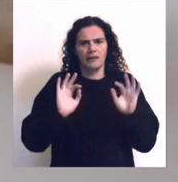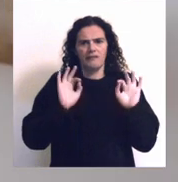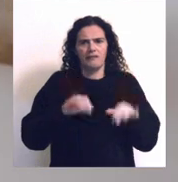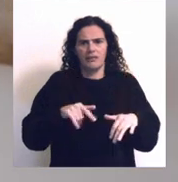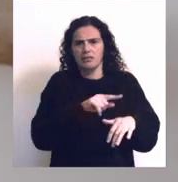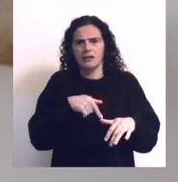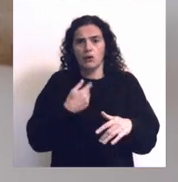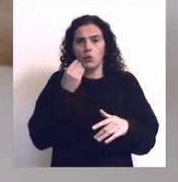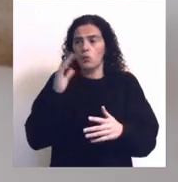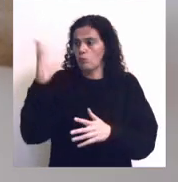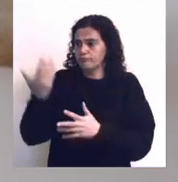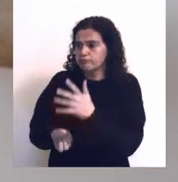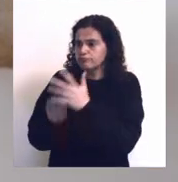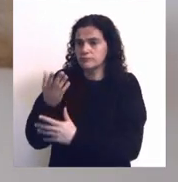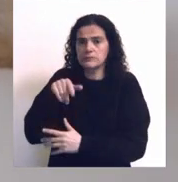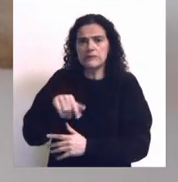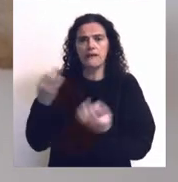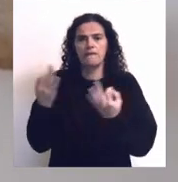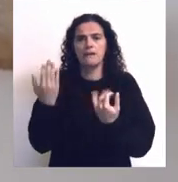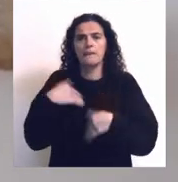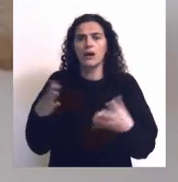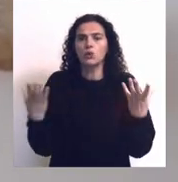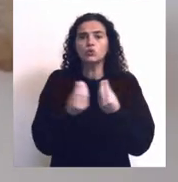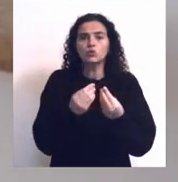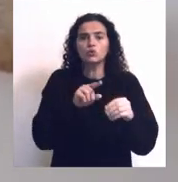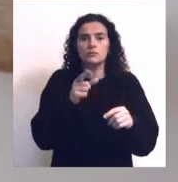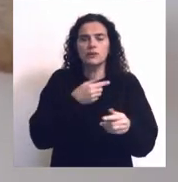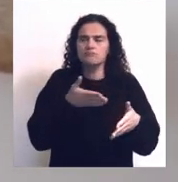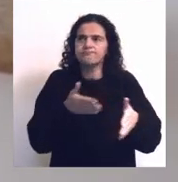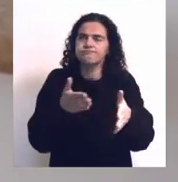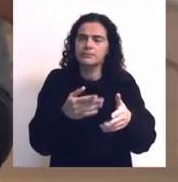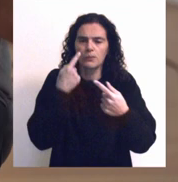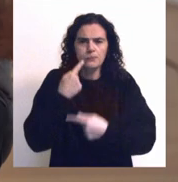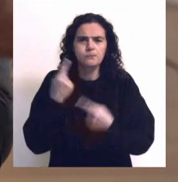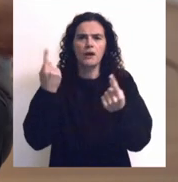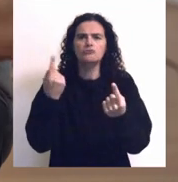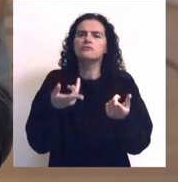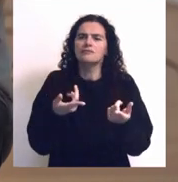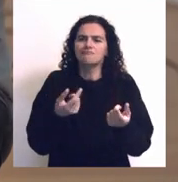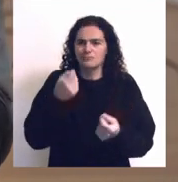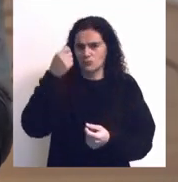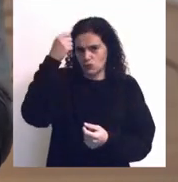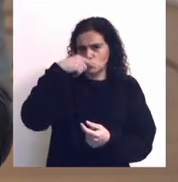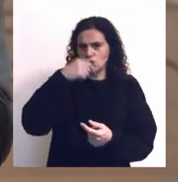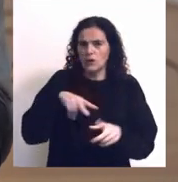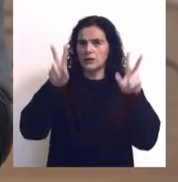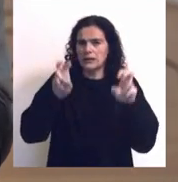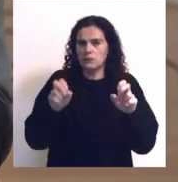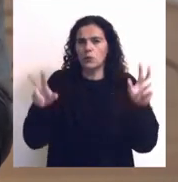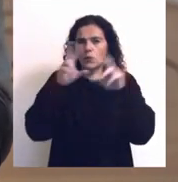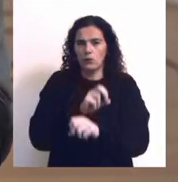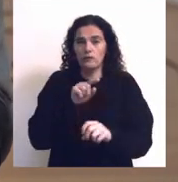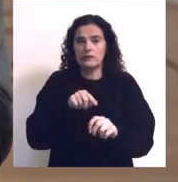do que é a sua origem, mas no conjunto e no percurso ditam um novo